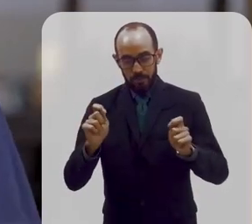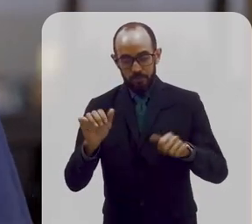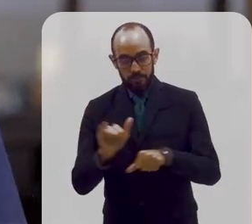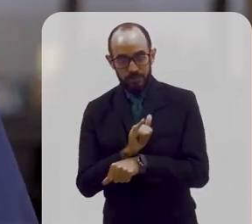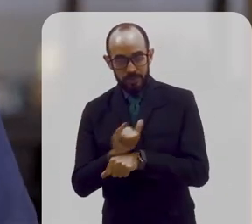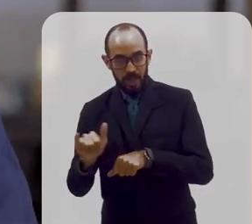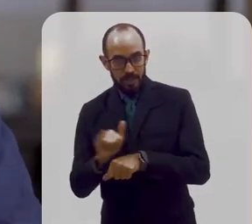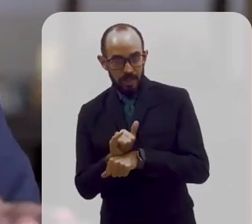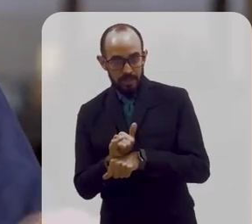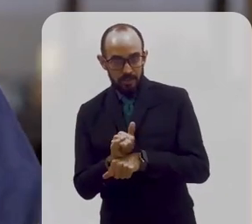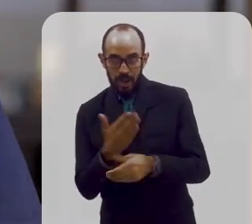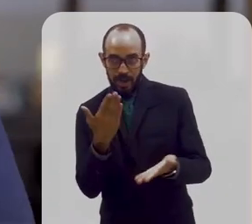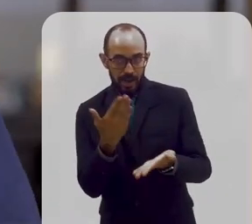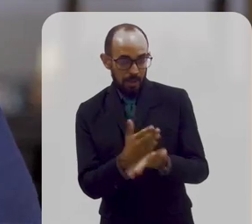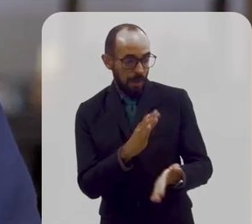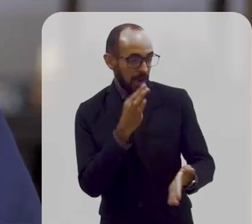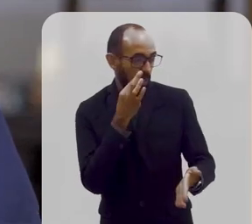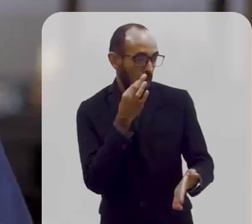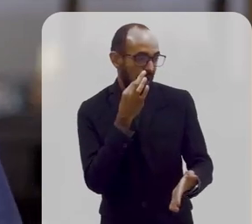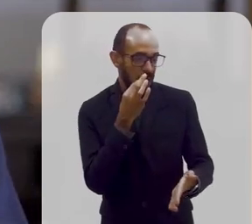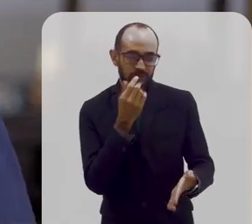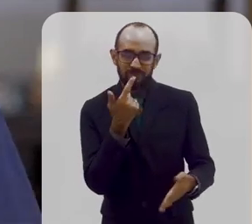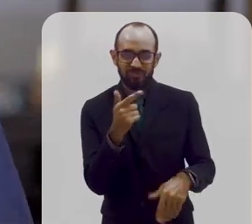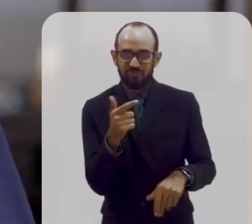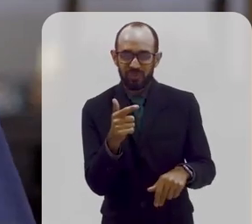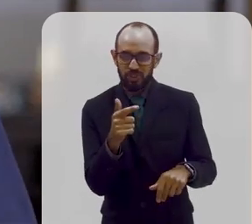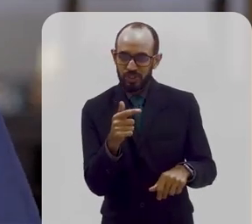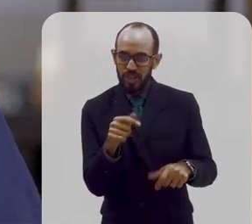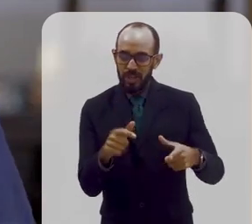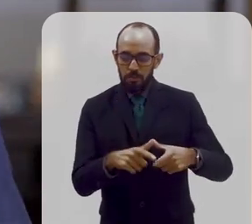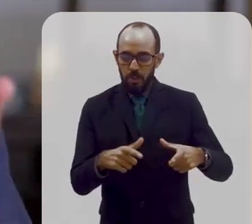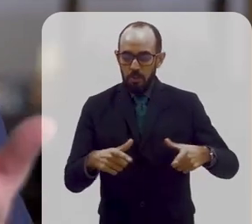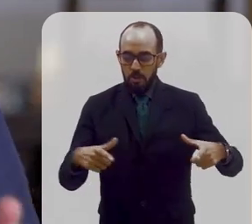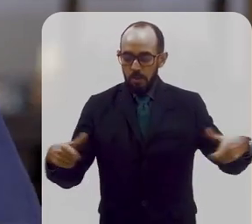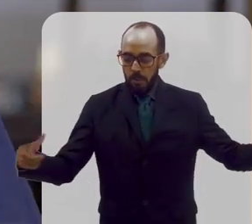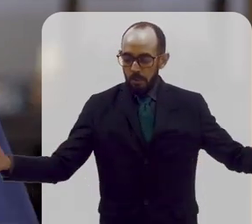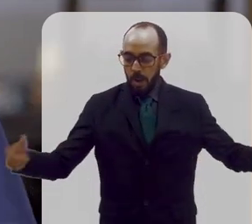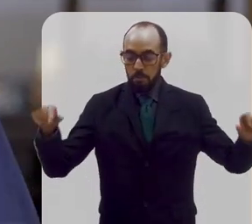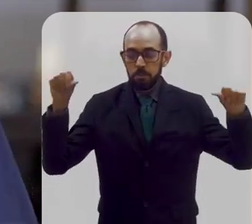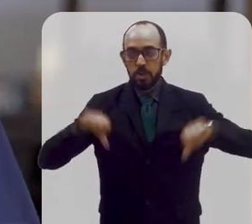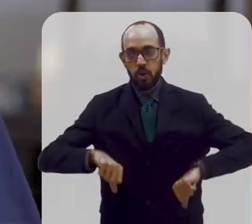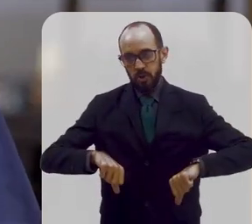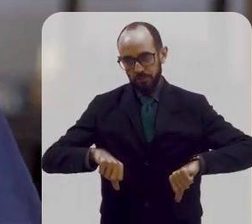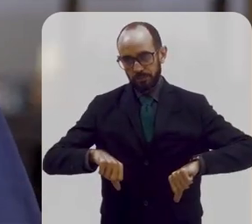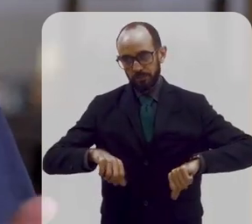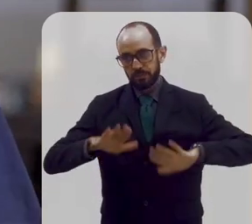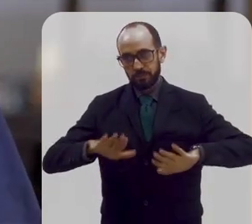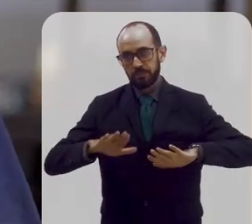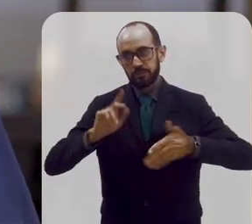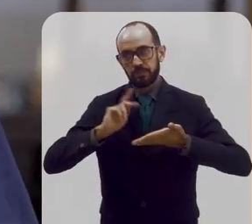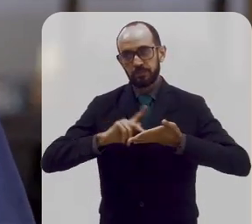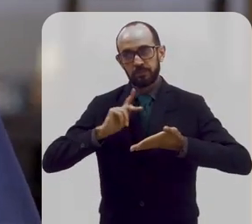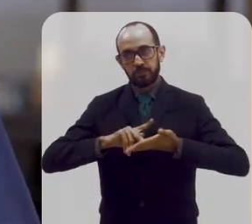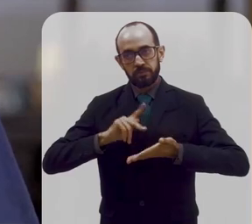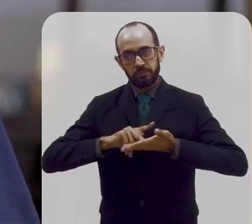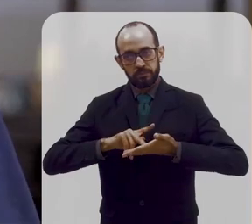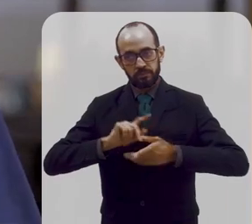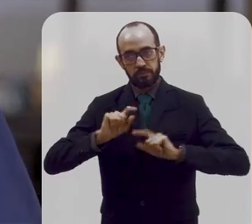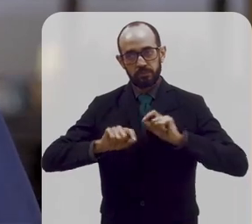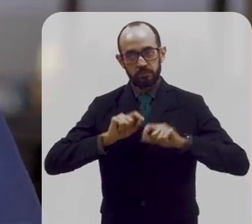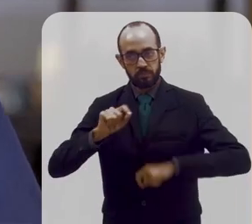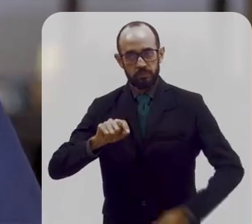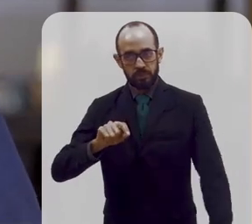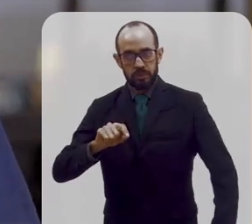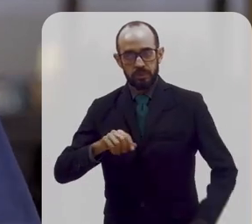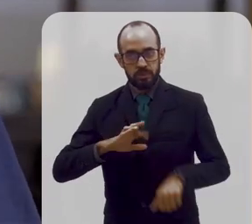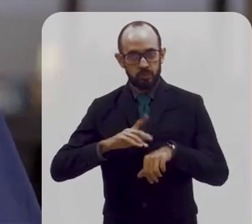acabar com isso, muito pelo contrário, ele proliferou o número de ratos. Mas, na verdade, como